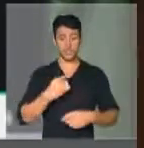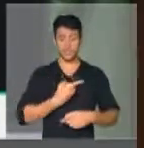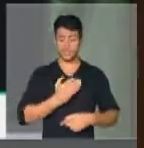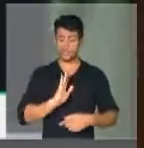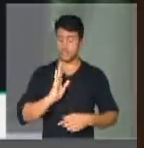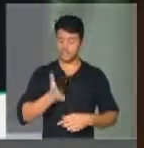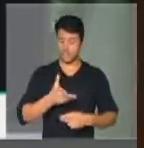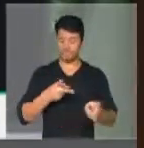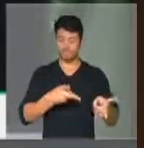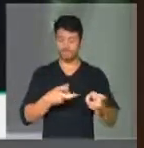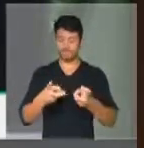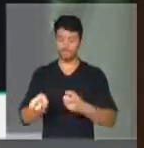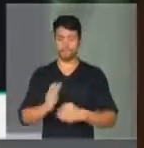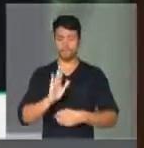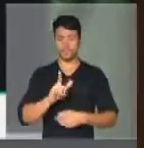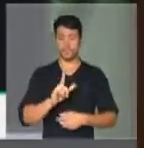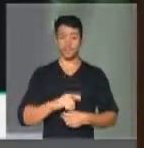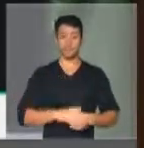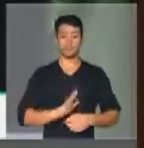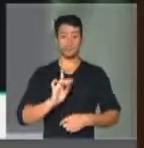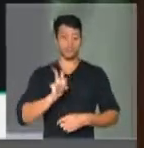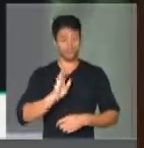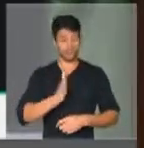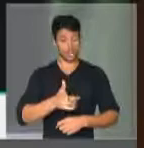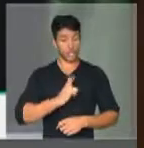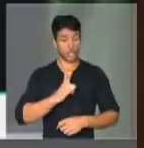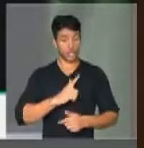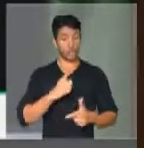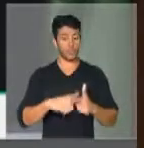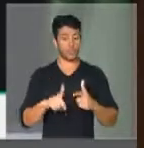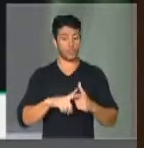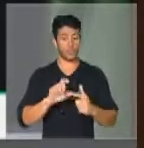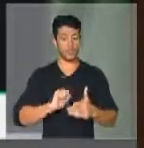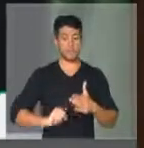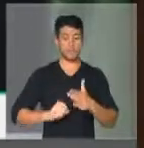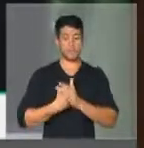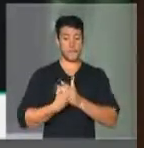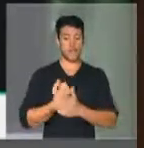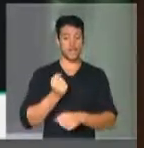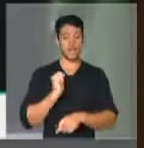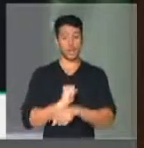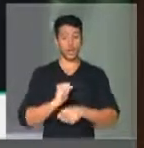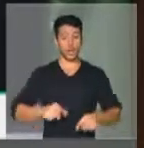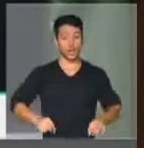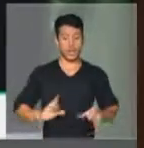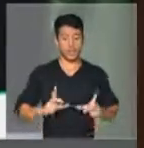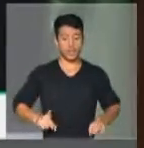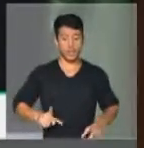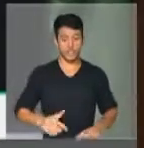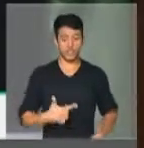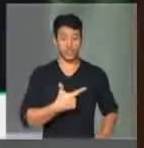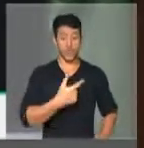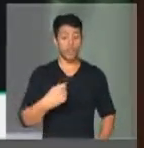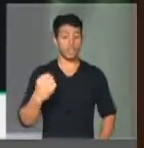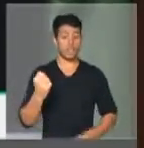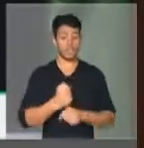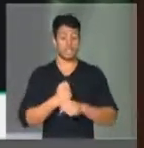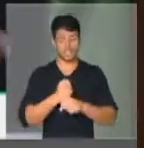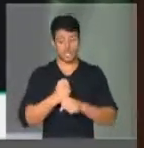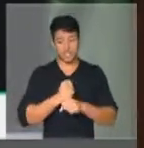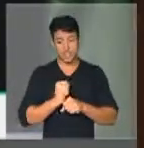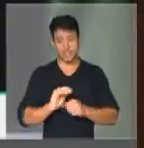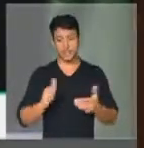vendo aí. Além de ter congelado por 20 anos esse governo, os investimentos sociais, da educação,